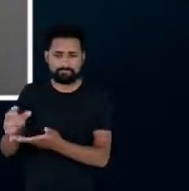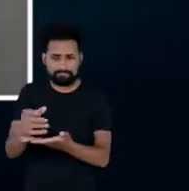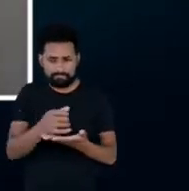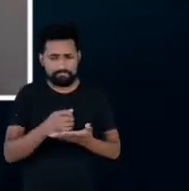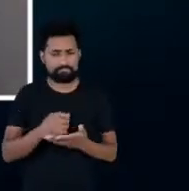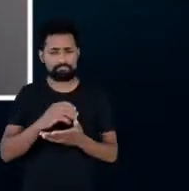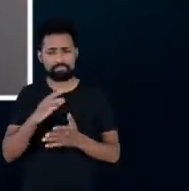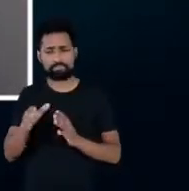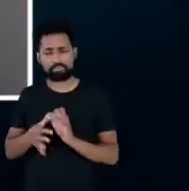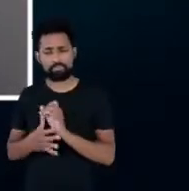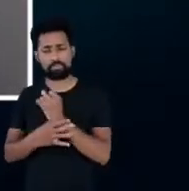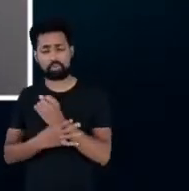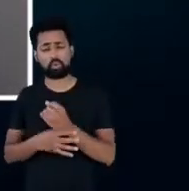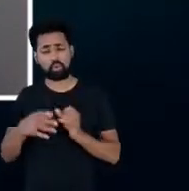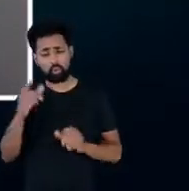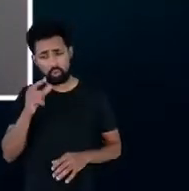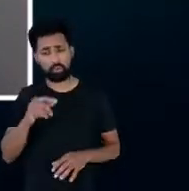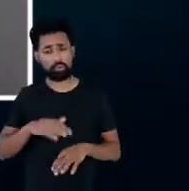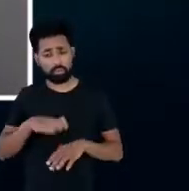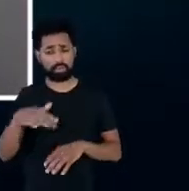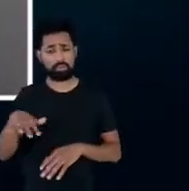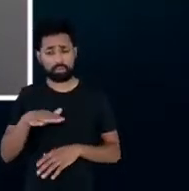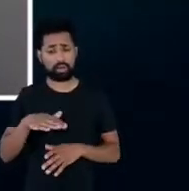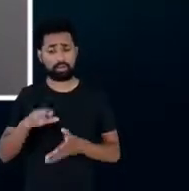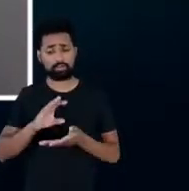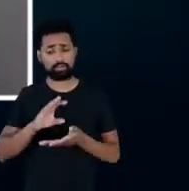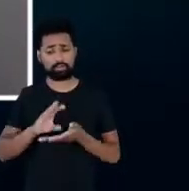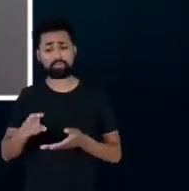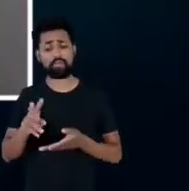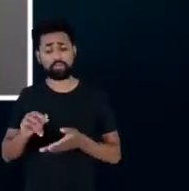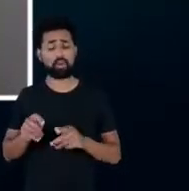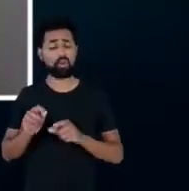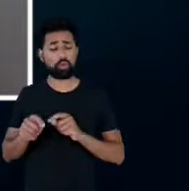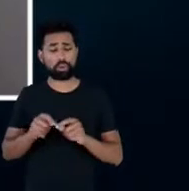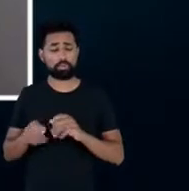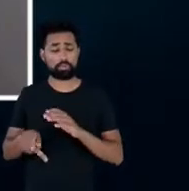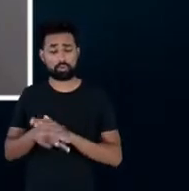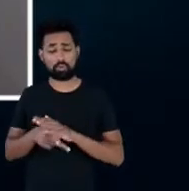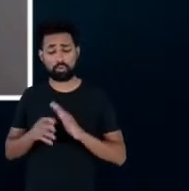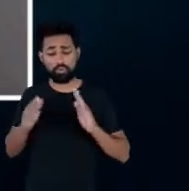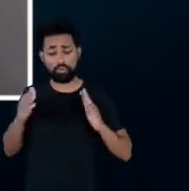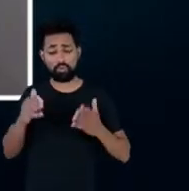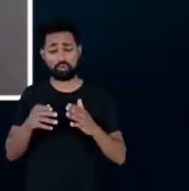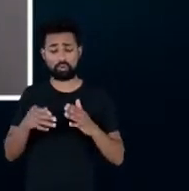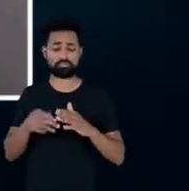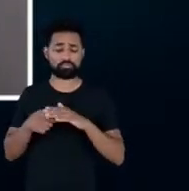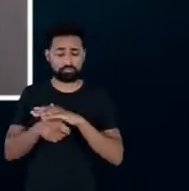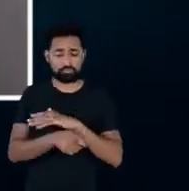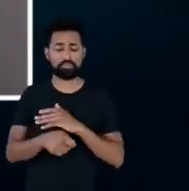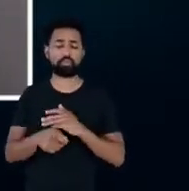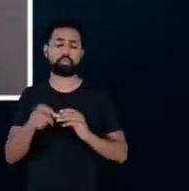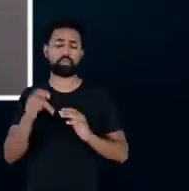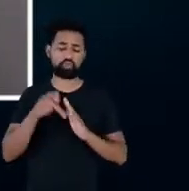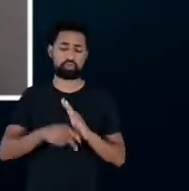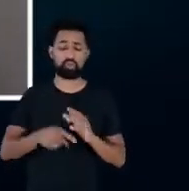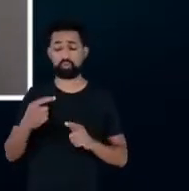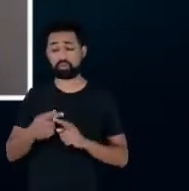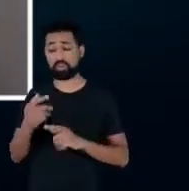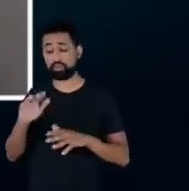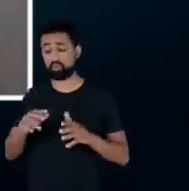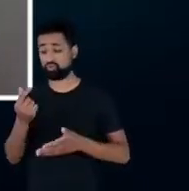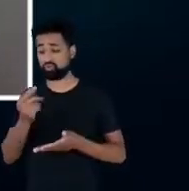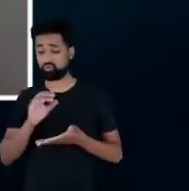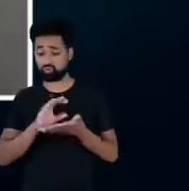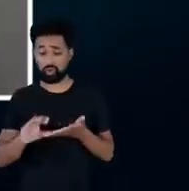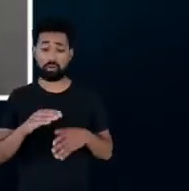para os fundos de investimento que vão financiar esses projetos esses fundos muitas vezes eles têm um dinheiro um pouco mais